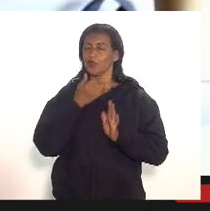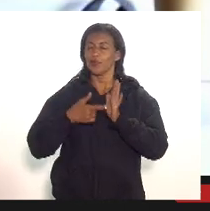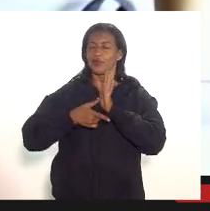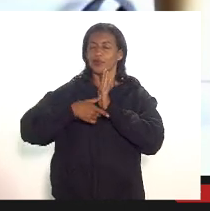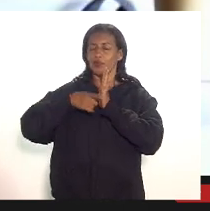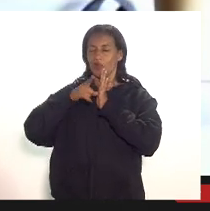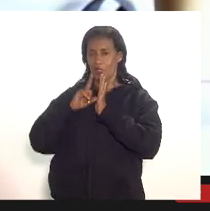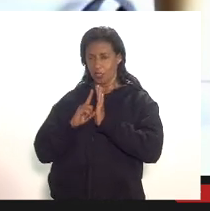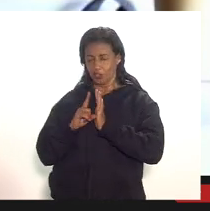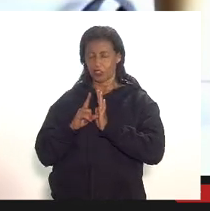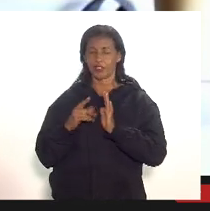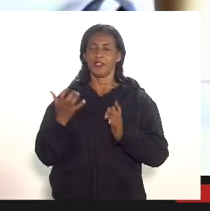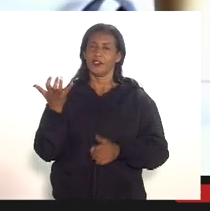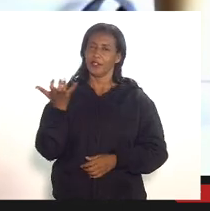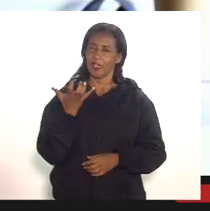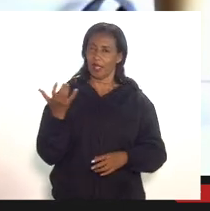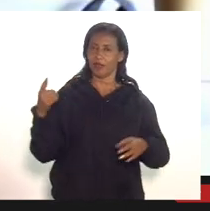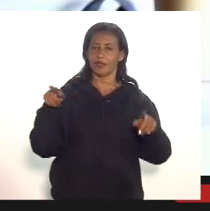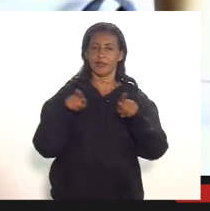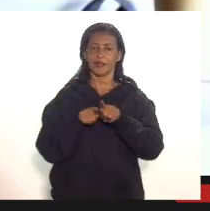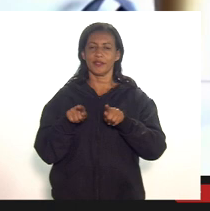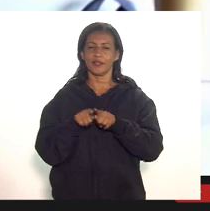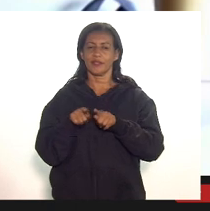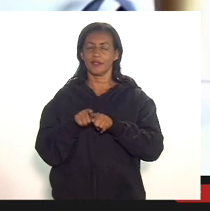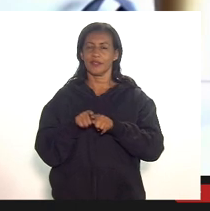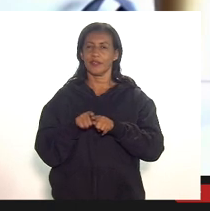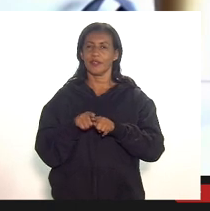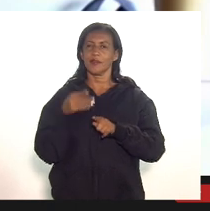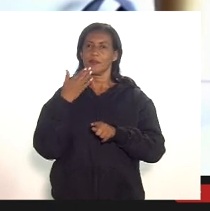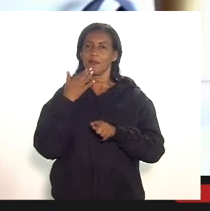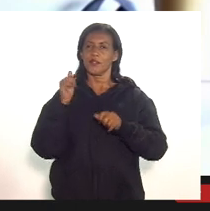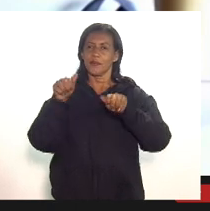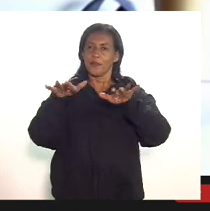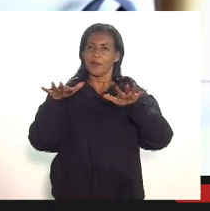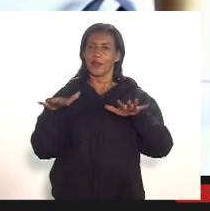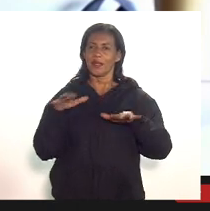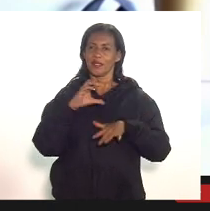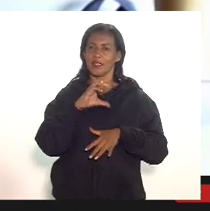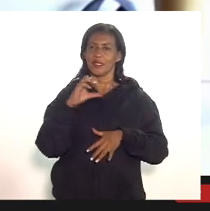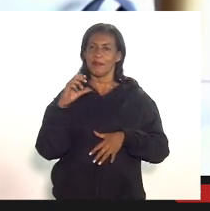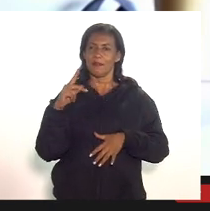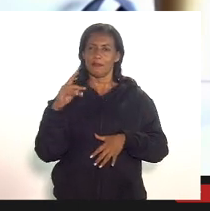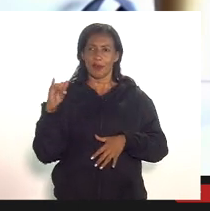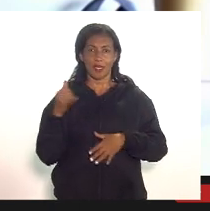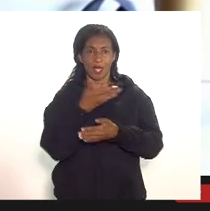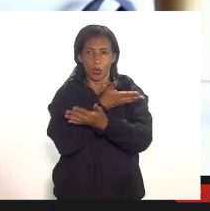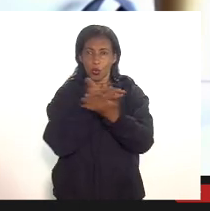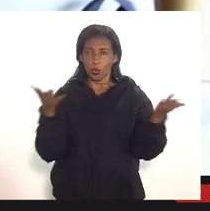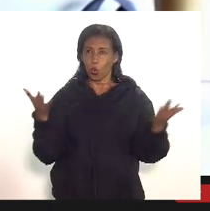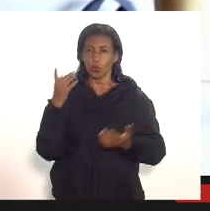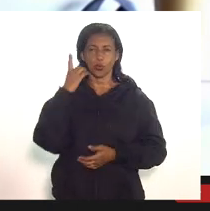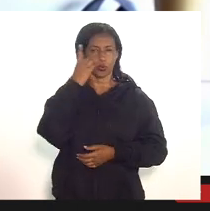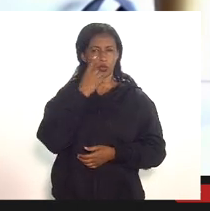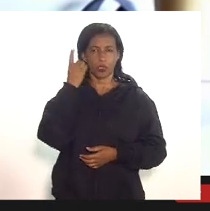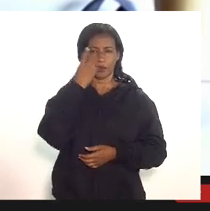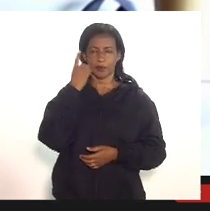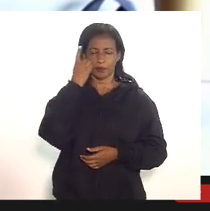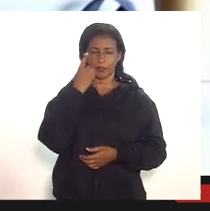submeter ao plenário da CPI isto é aos senhores deputados